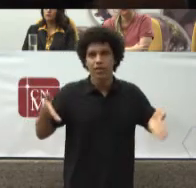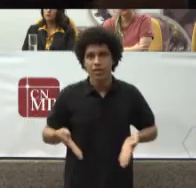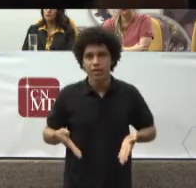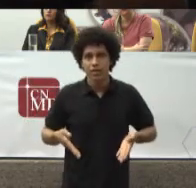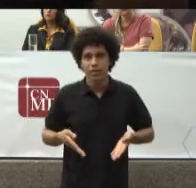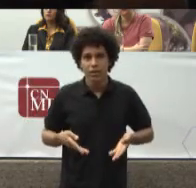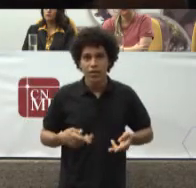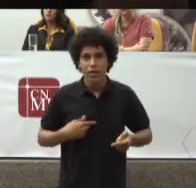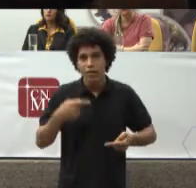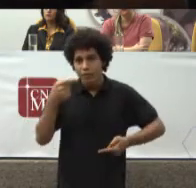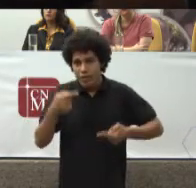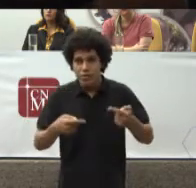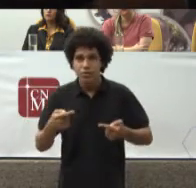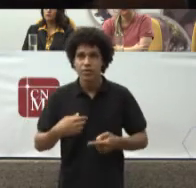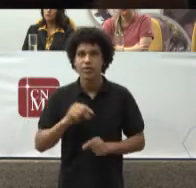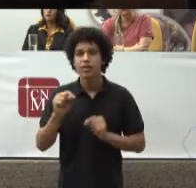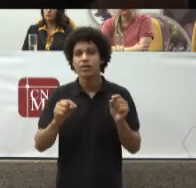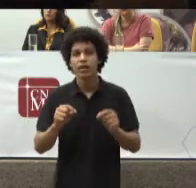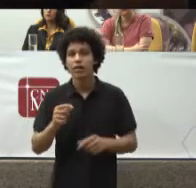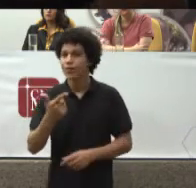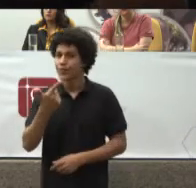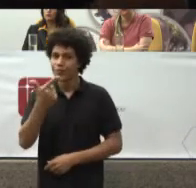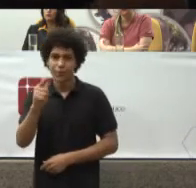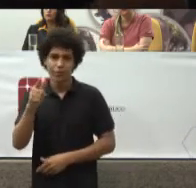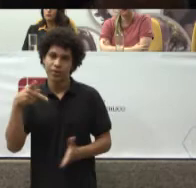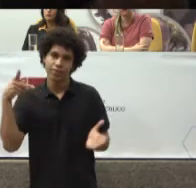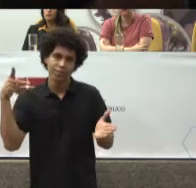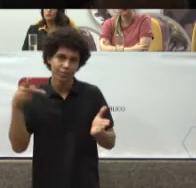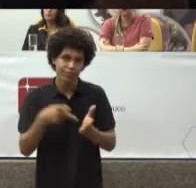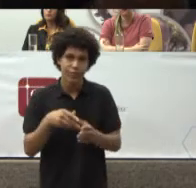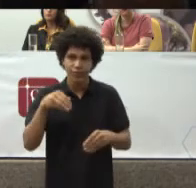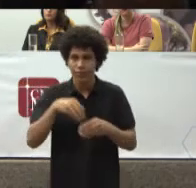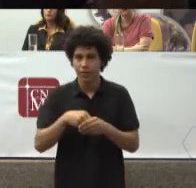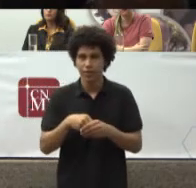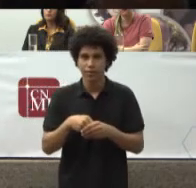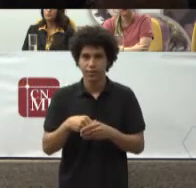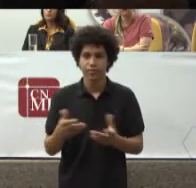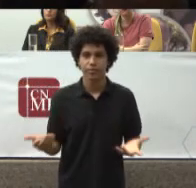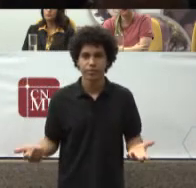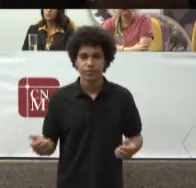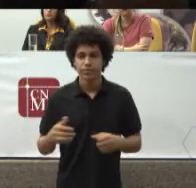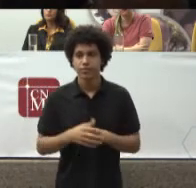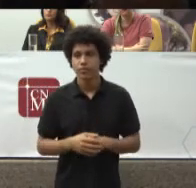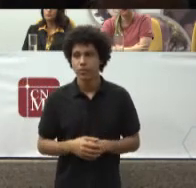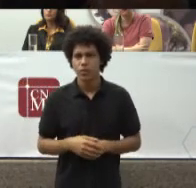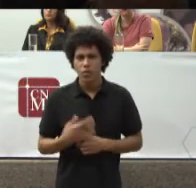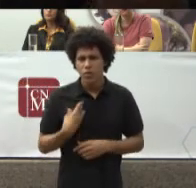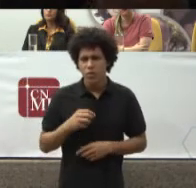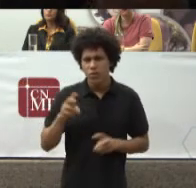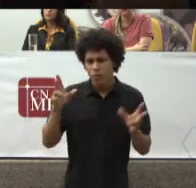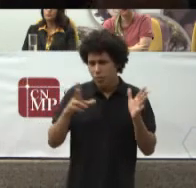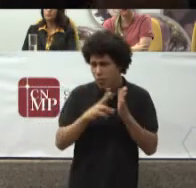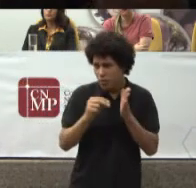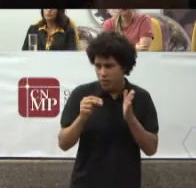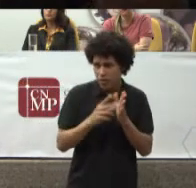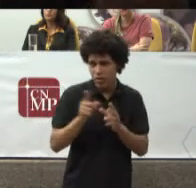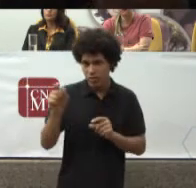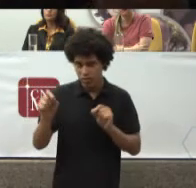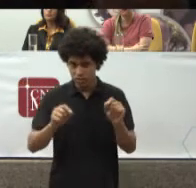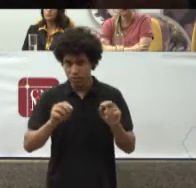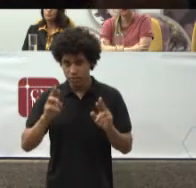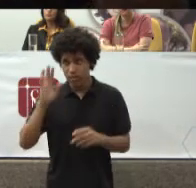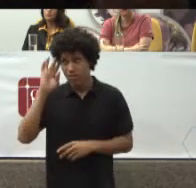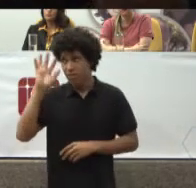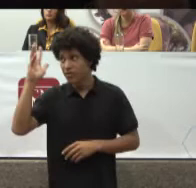Ele é Ineficiente O modelo De repetição Significa Para toda Petição Do Ministério Público